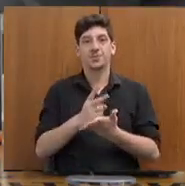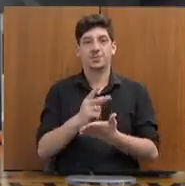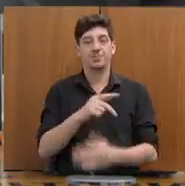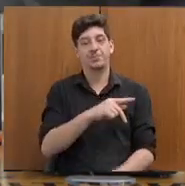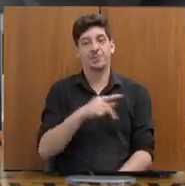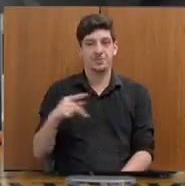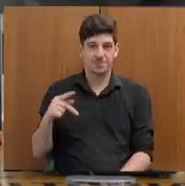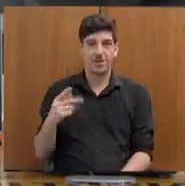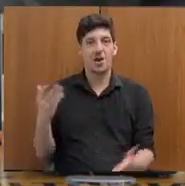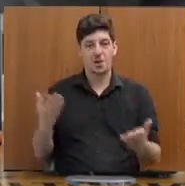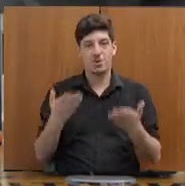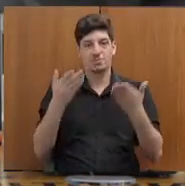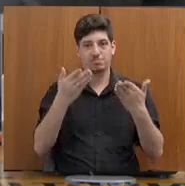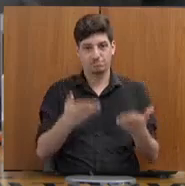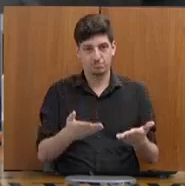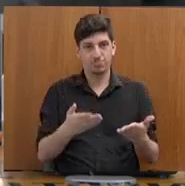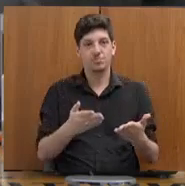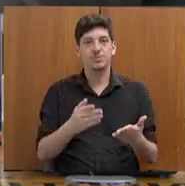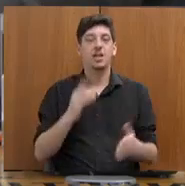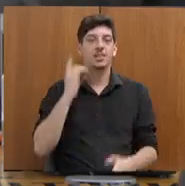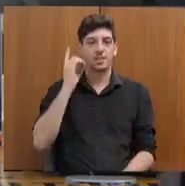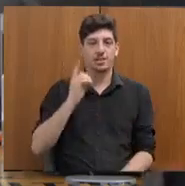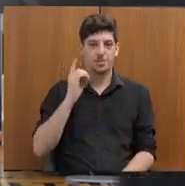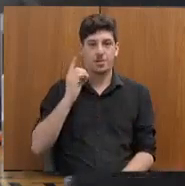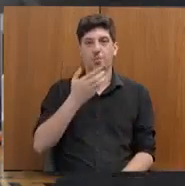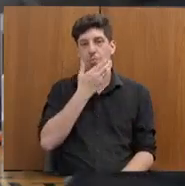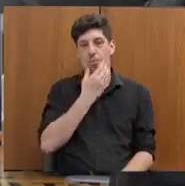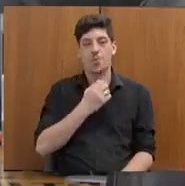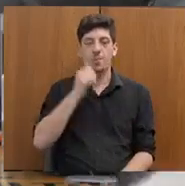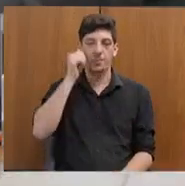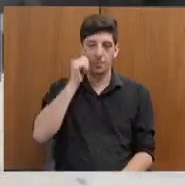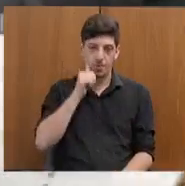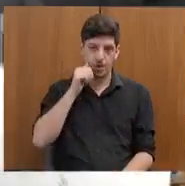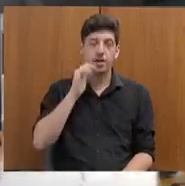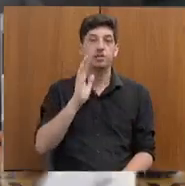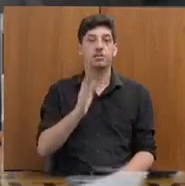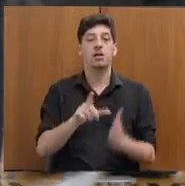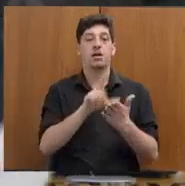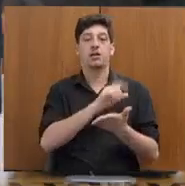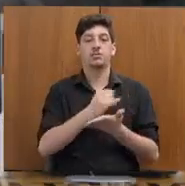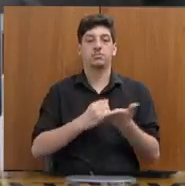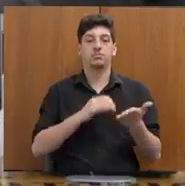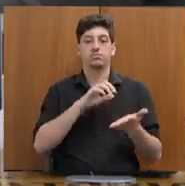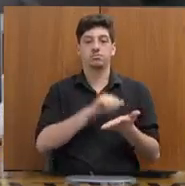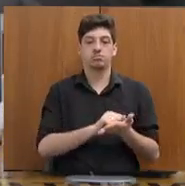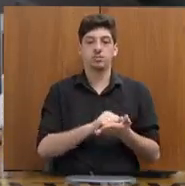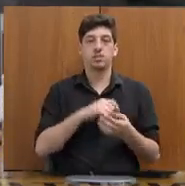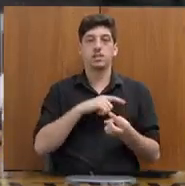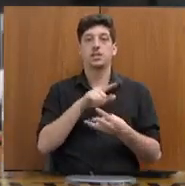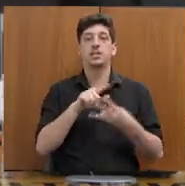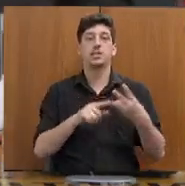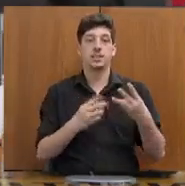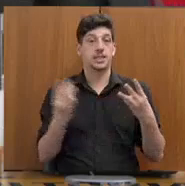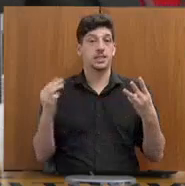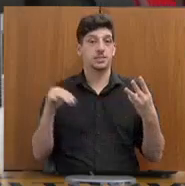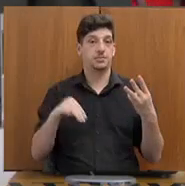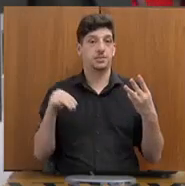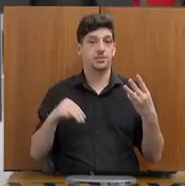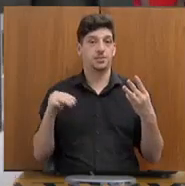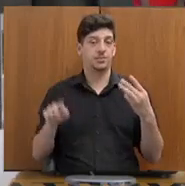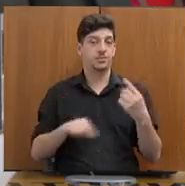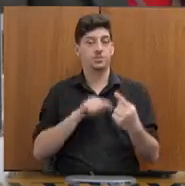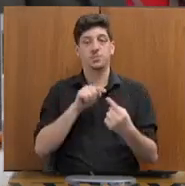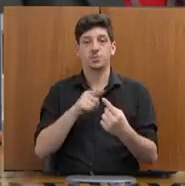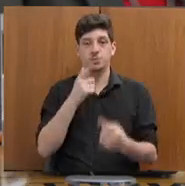passará a palavra aos deputados e às deputadas, inscritos, disporão de três minutos para as